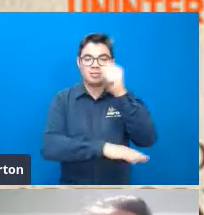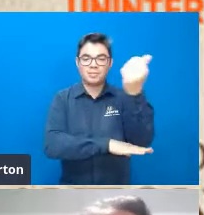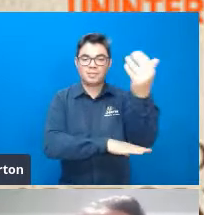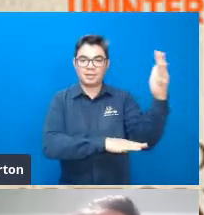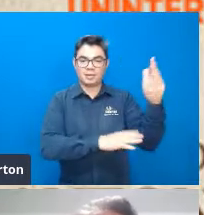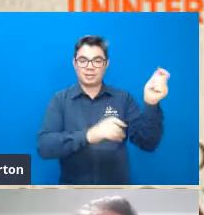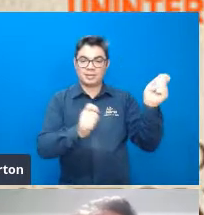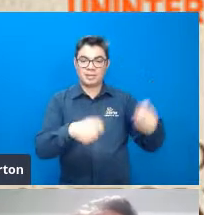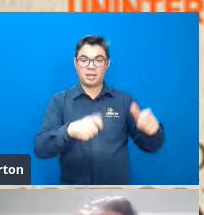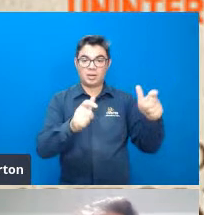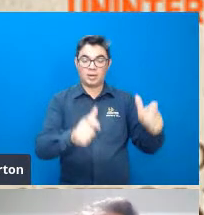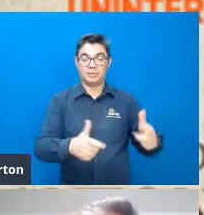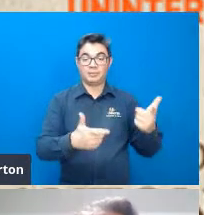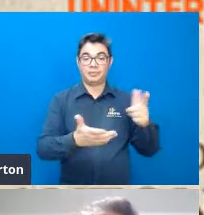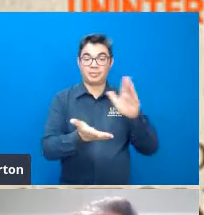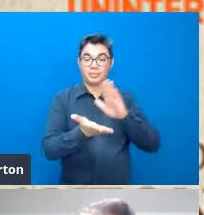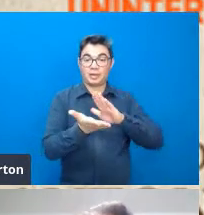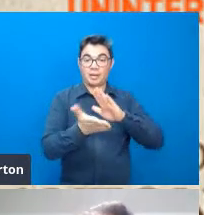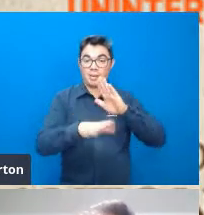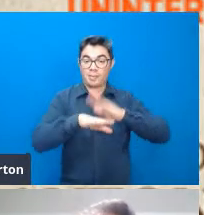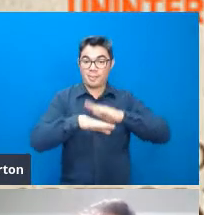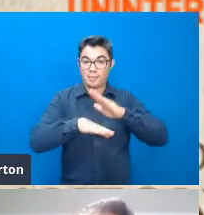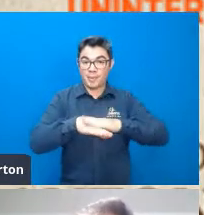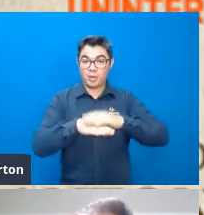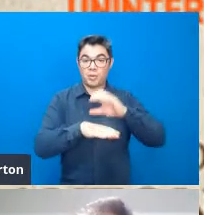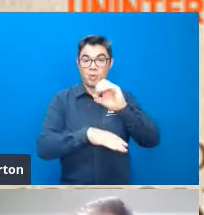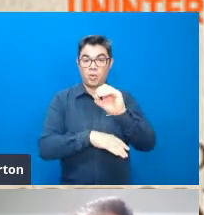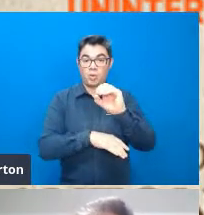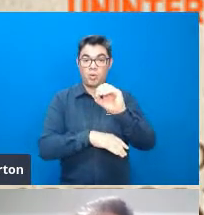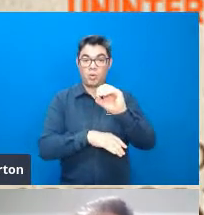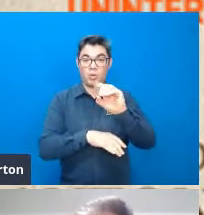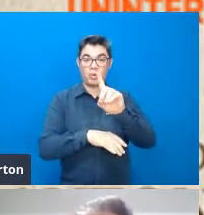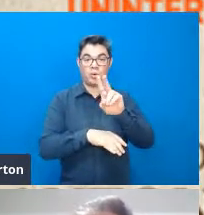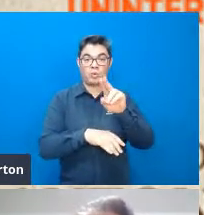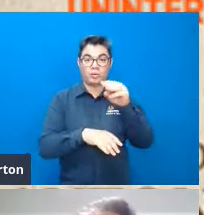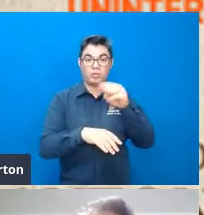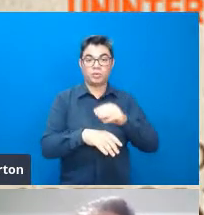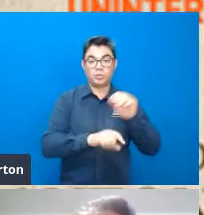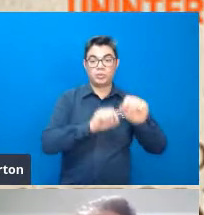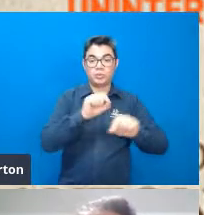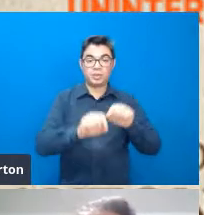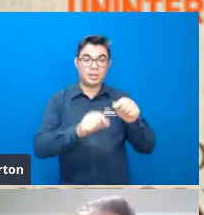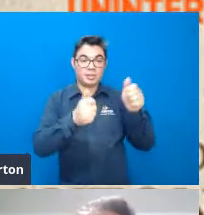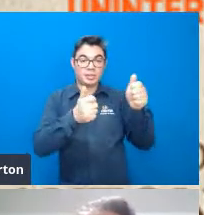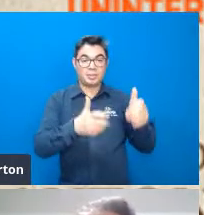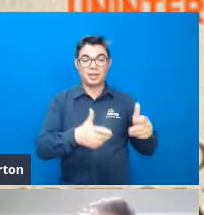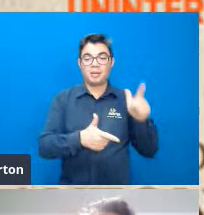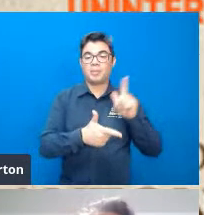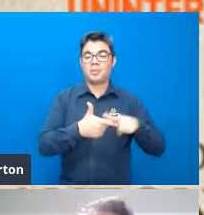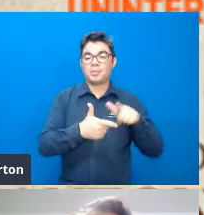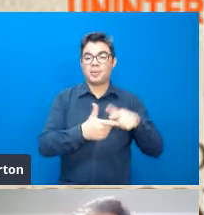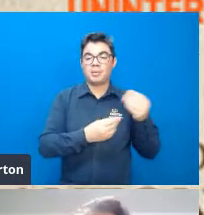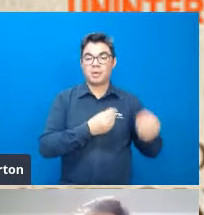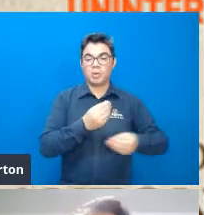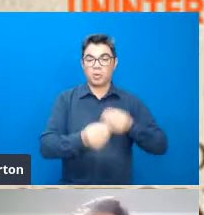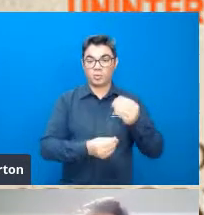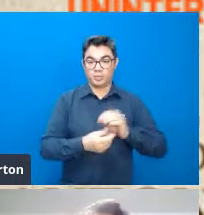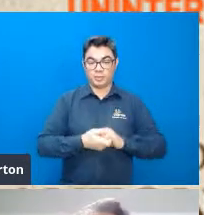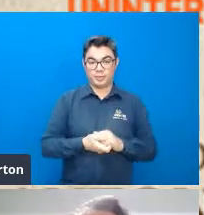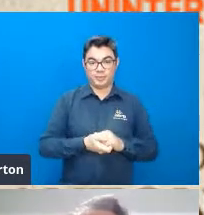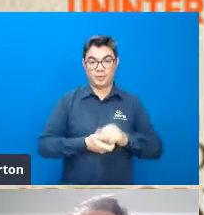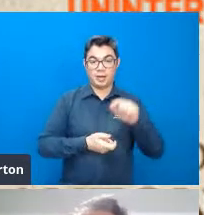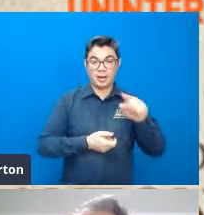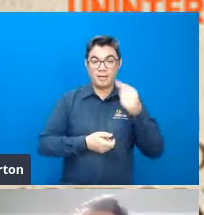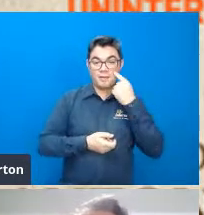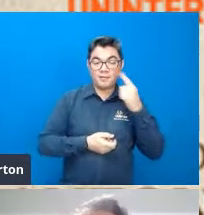com o Odum isso seria algo suficiente para a gente resolver esse problema desse dilema de ser